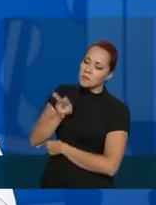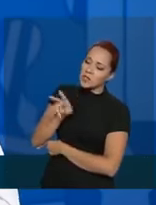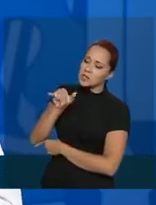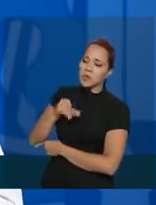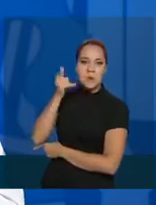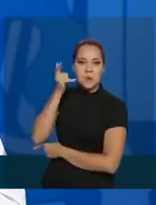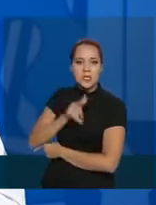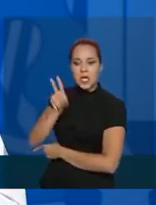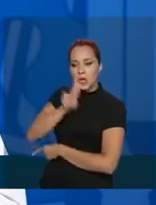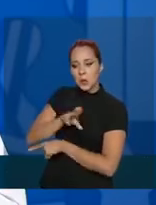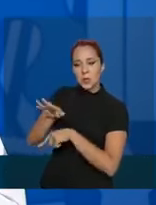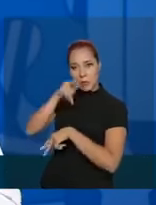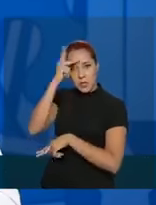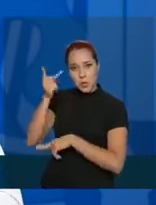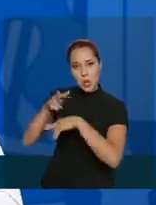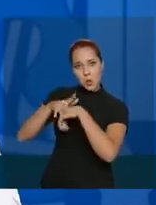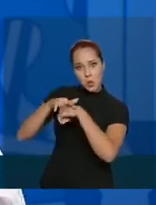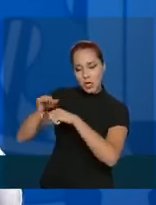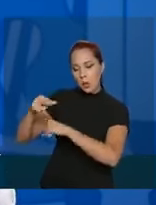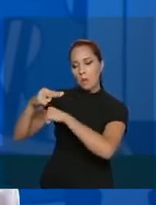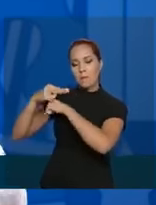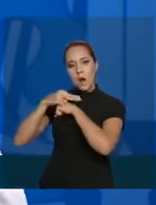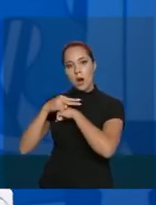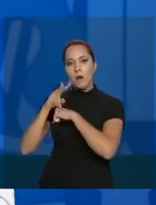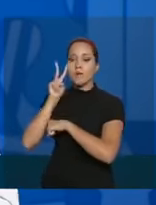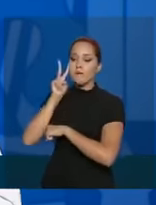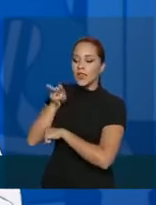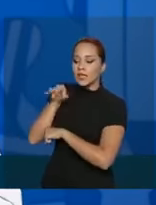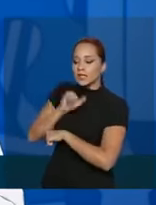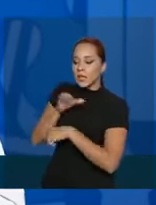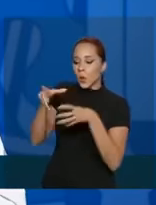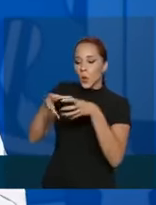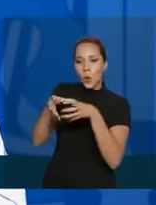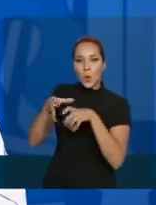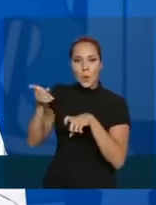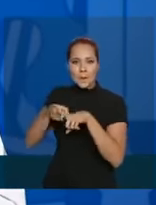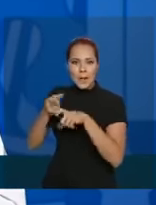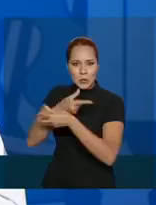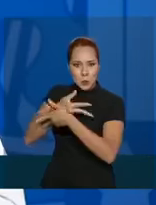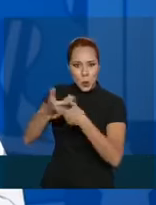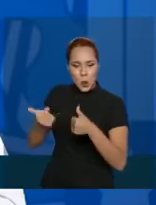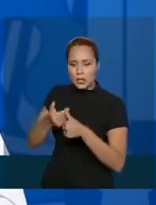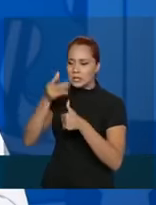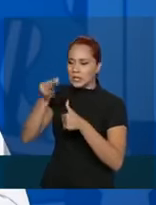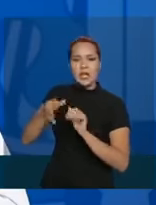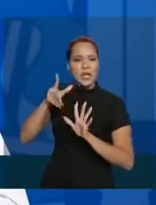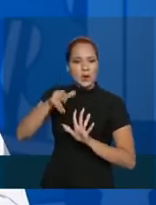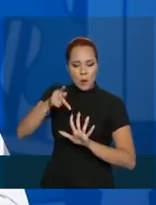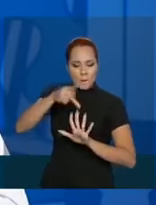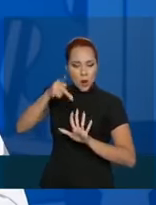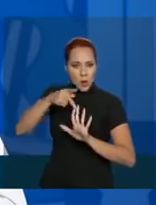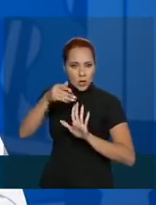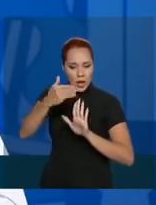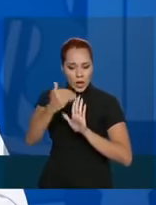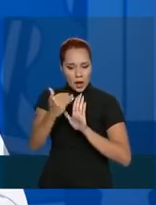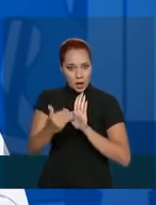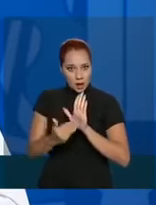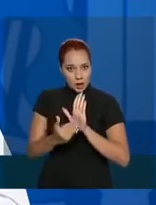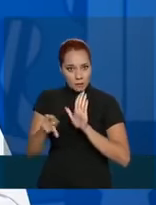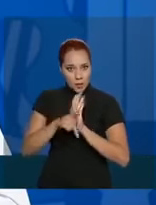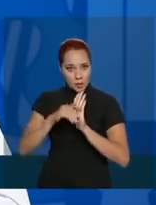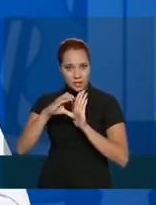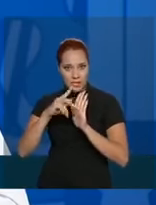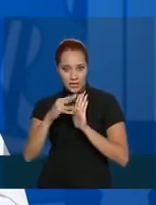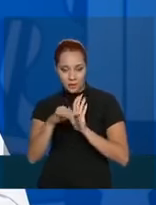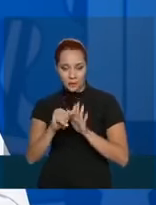está recebendo os doentes e checar se a equipe está completa, enfim, dentro da portaria de CTI. Agora, na